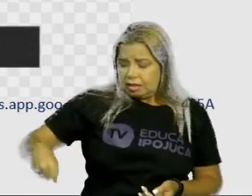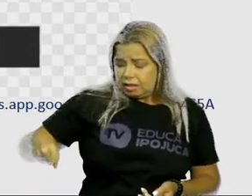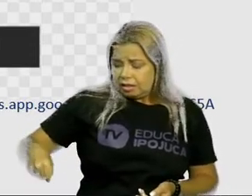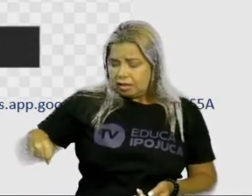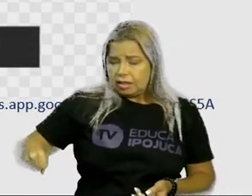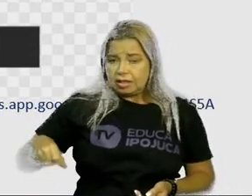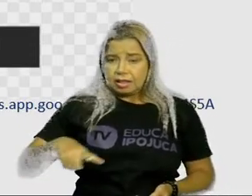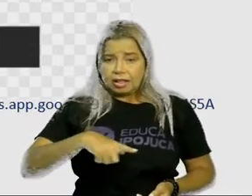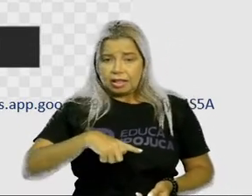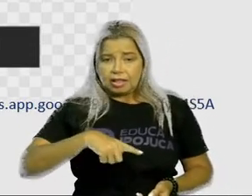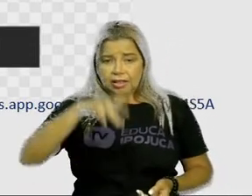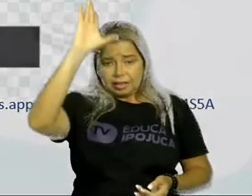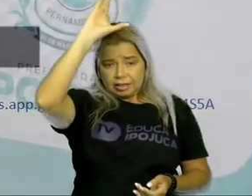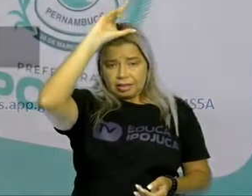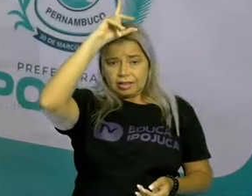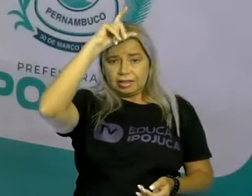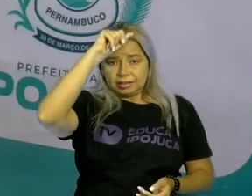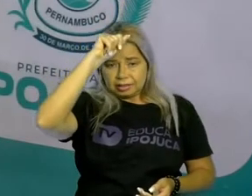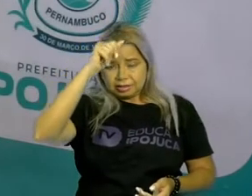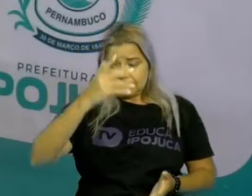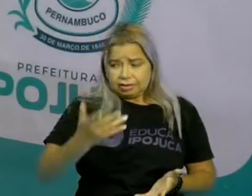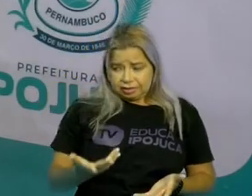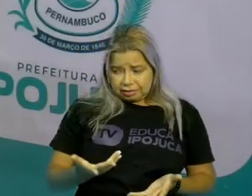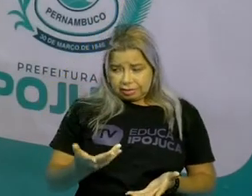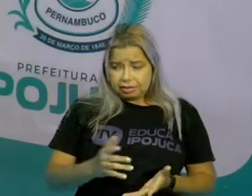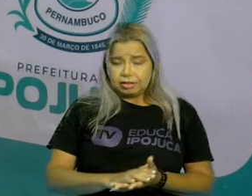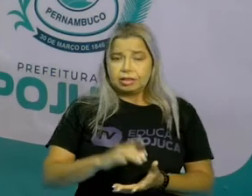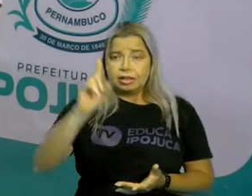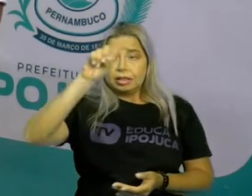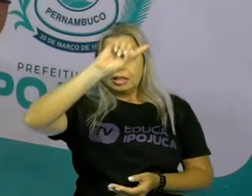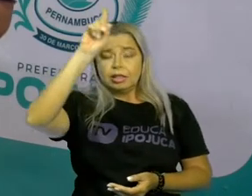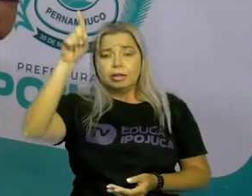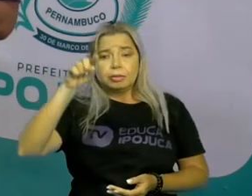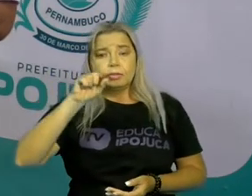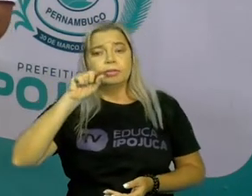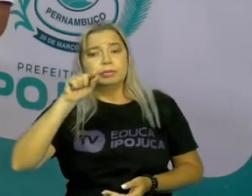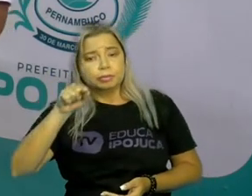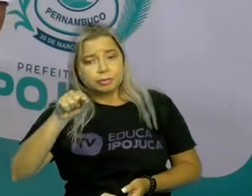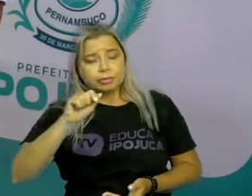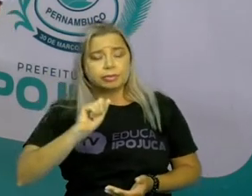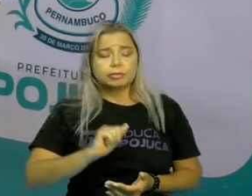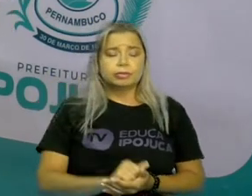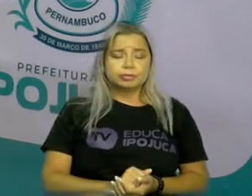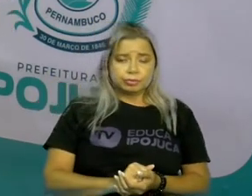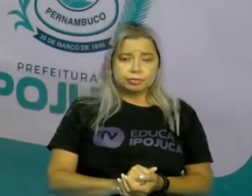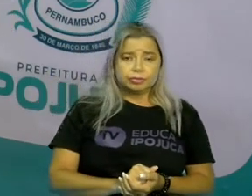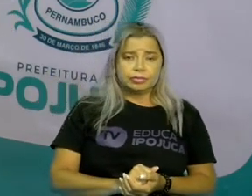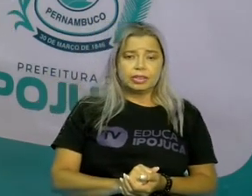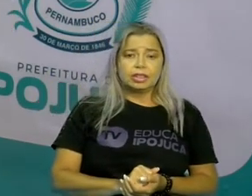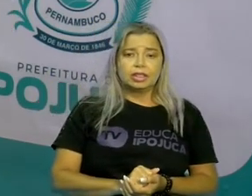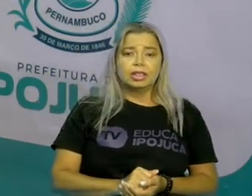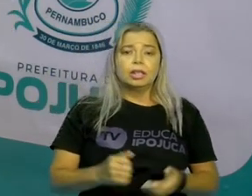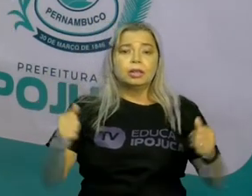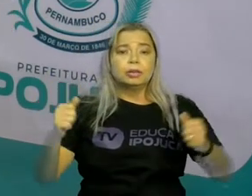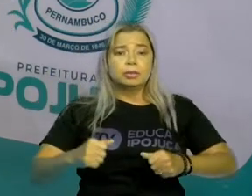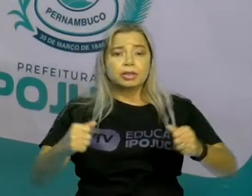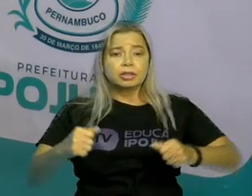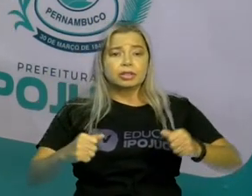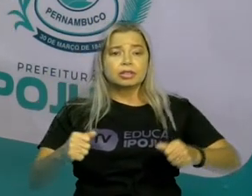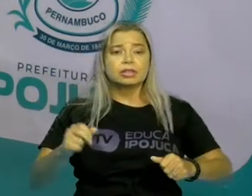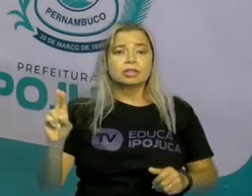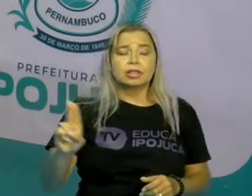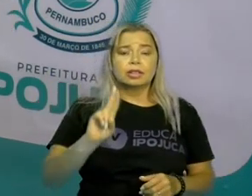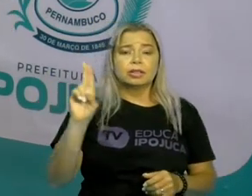Hum, galinha. E aí se faz a necessidade da colocação desse ponto de interrogação